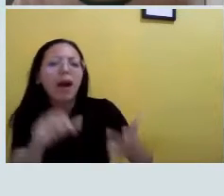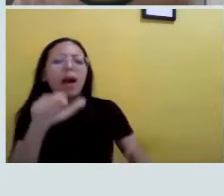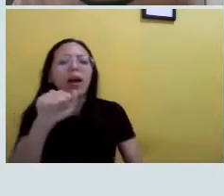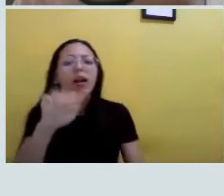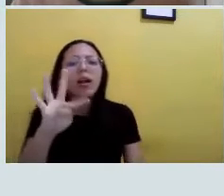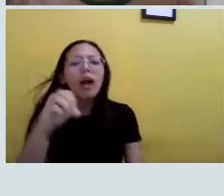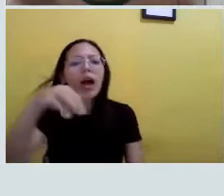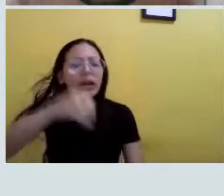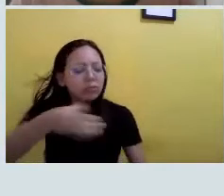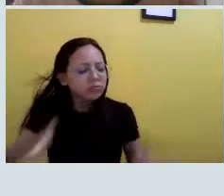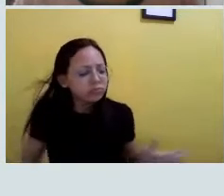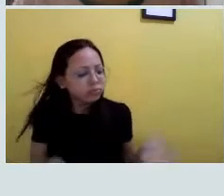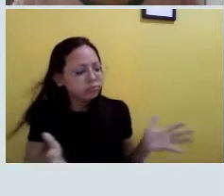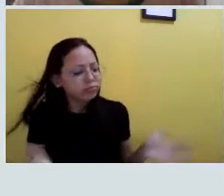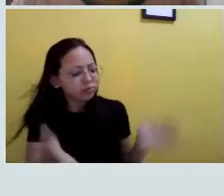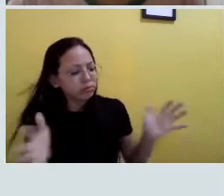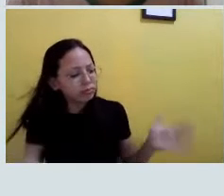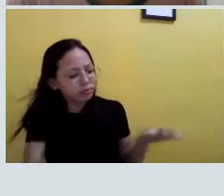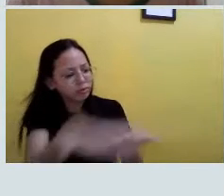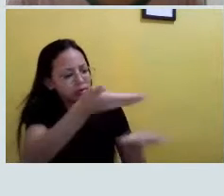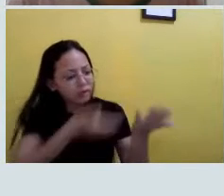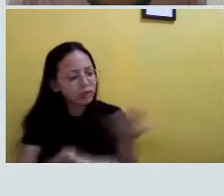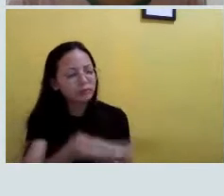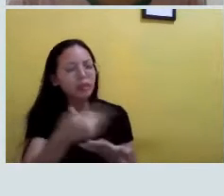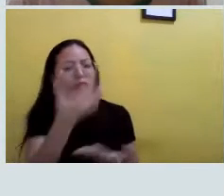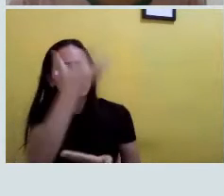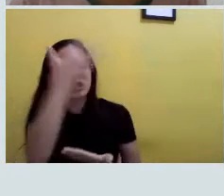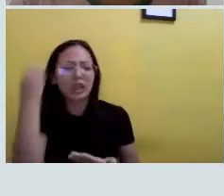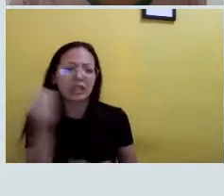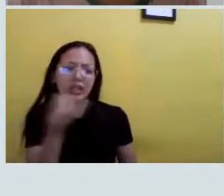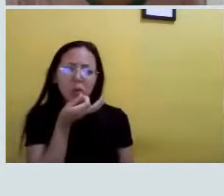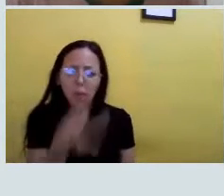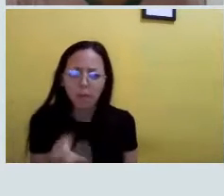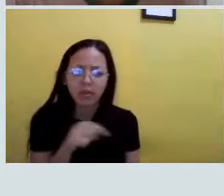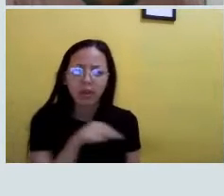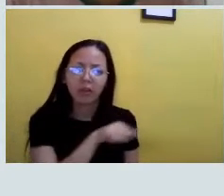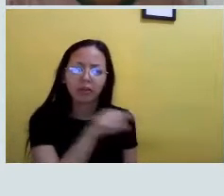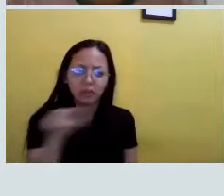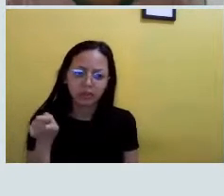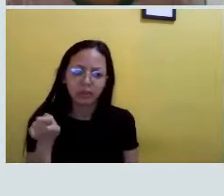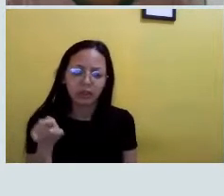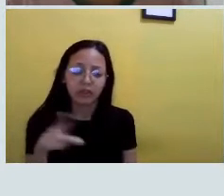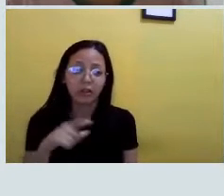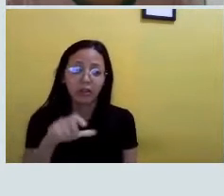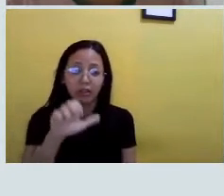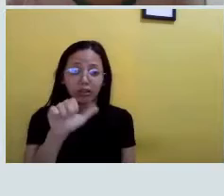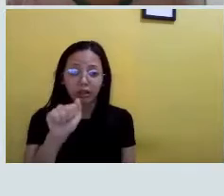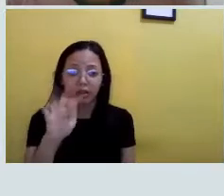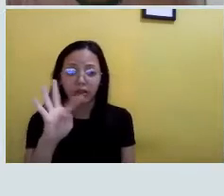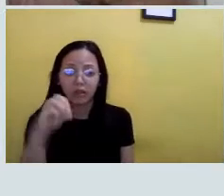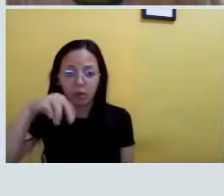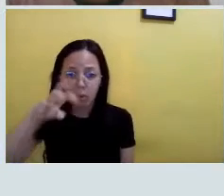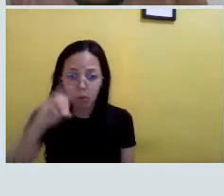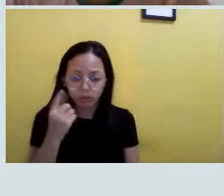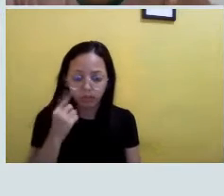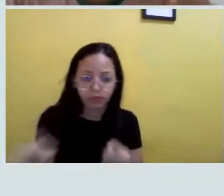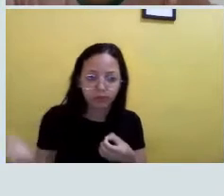promovendo interações. Esqueci até de comentar uma coisa com vocês, que nos átomos, vou voltar um pouquinho aqui,